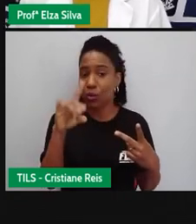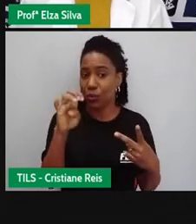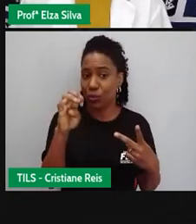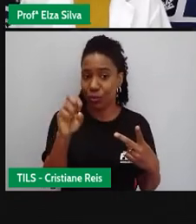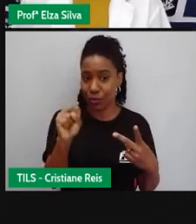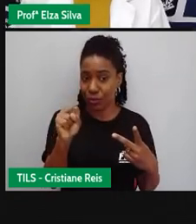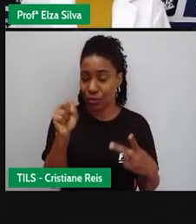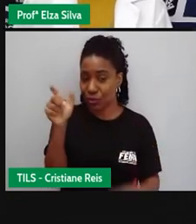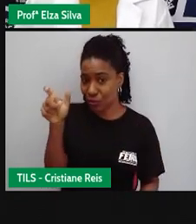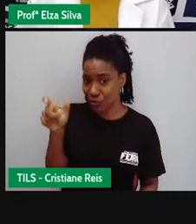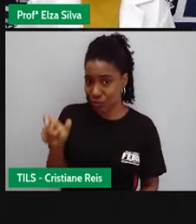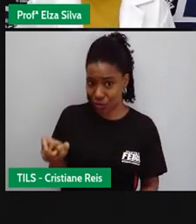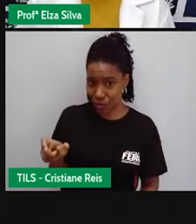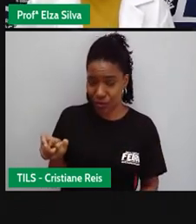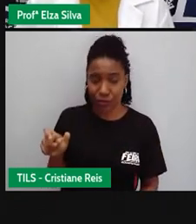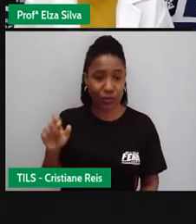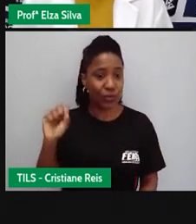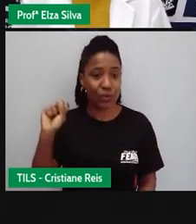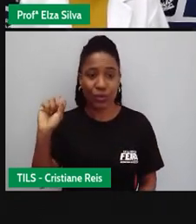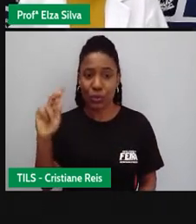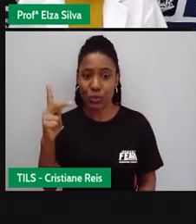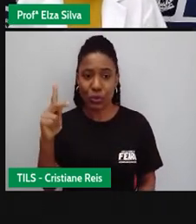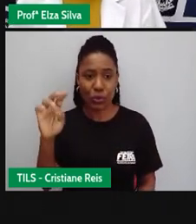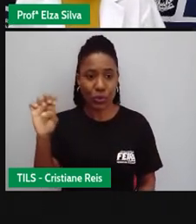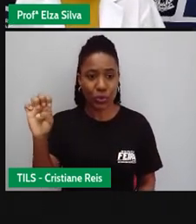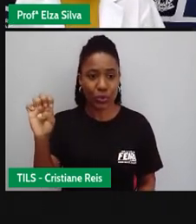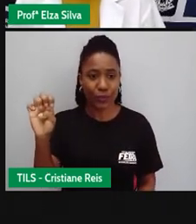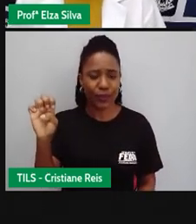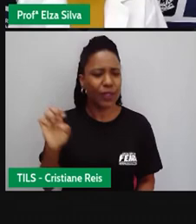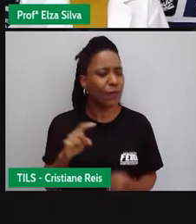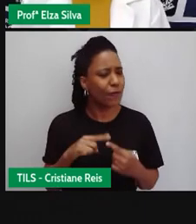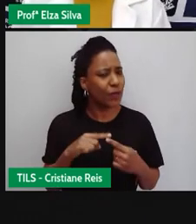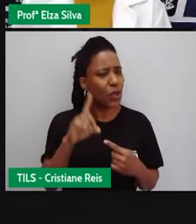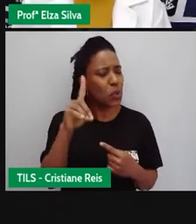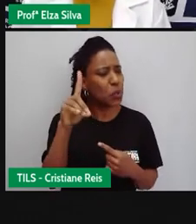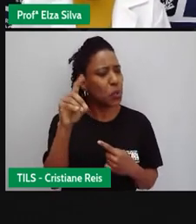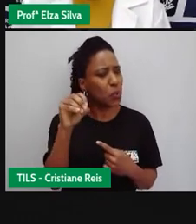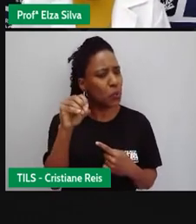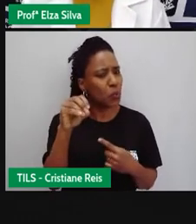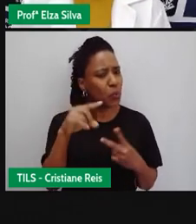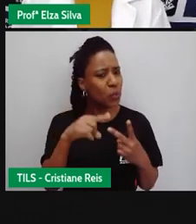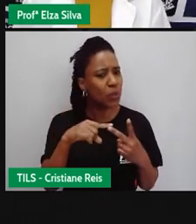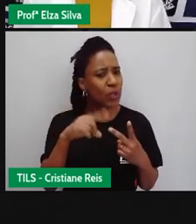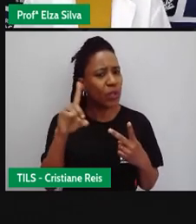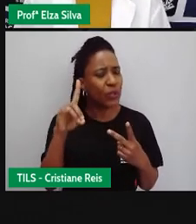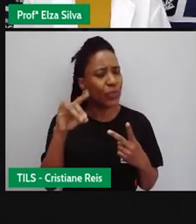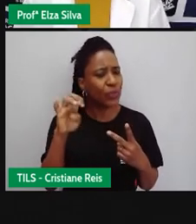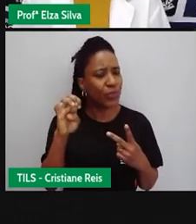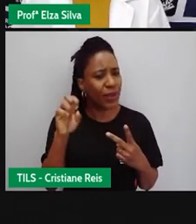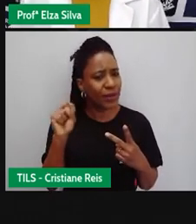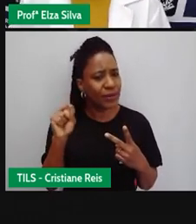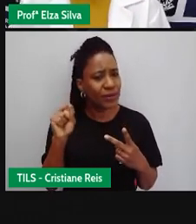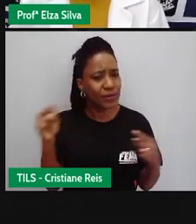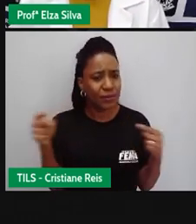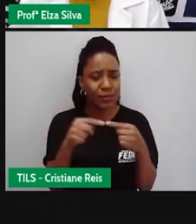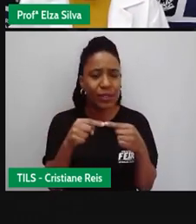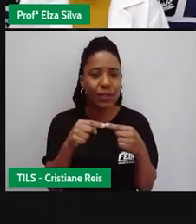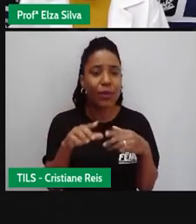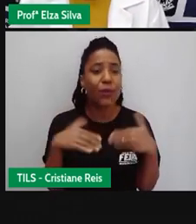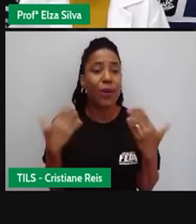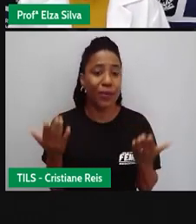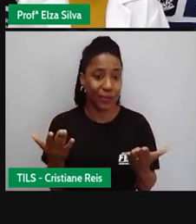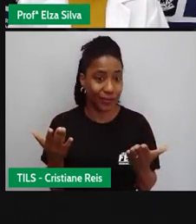Conclusão, quando eu uso do, quando eu uso das, para fazer perguntas no tempo verbal, simple present.